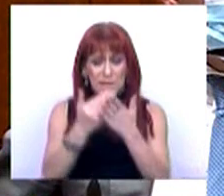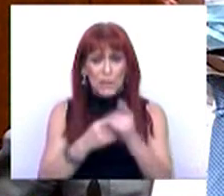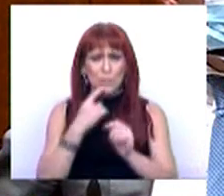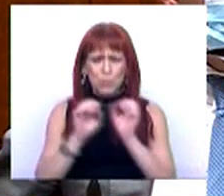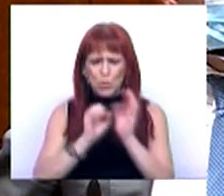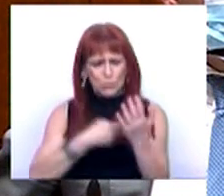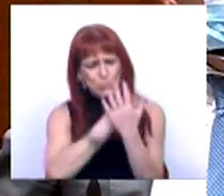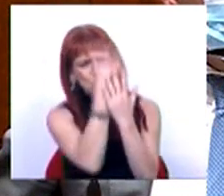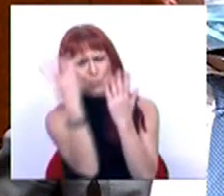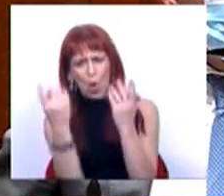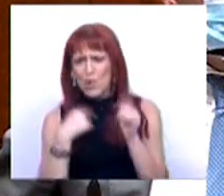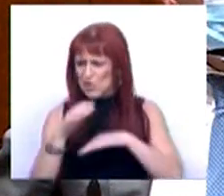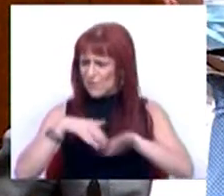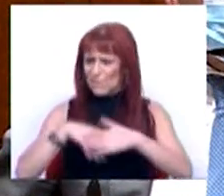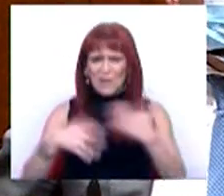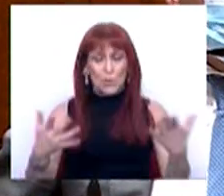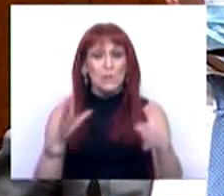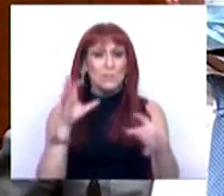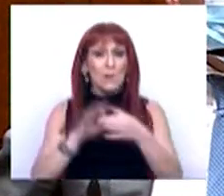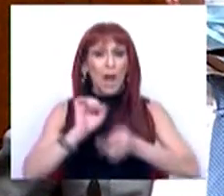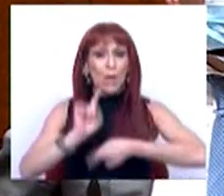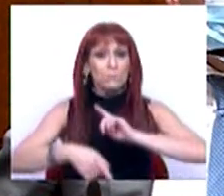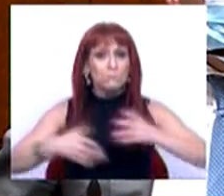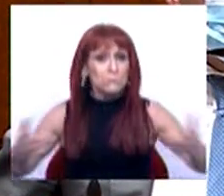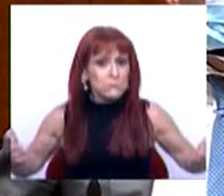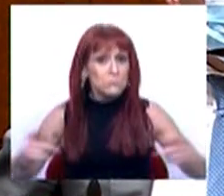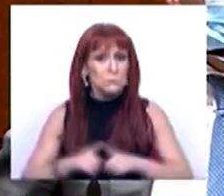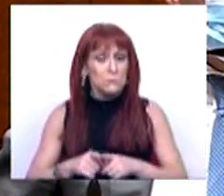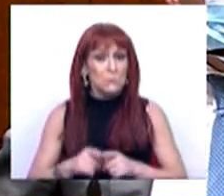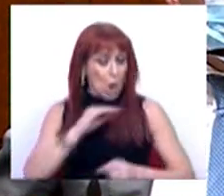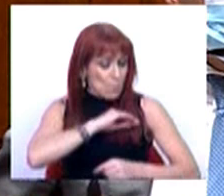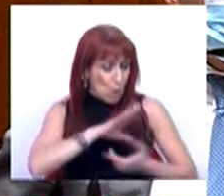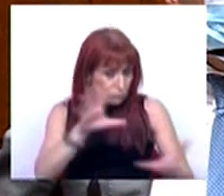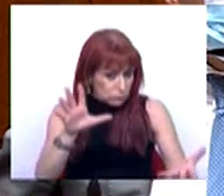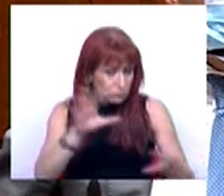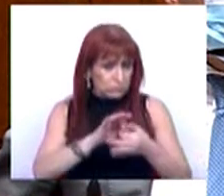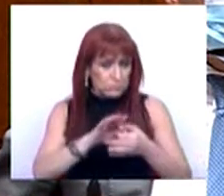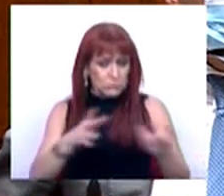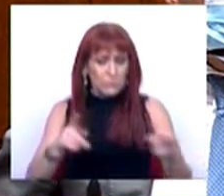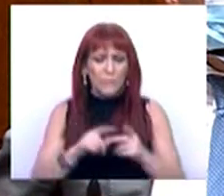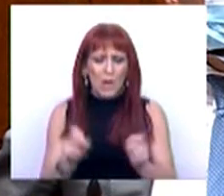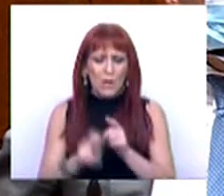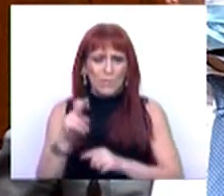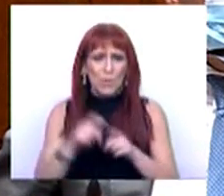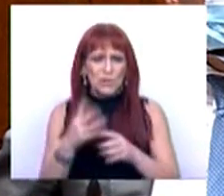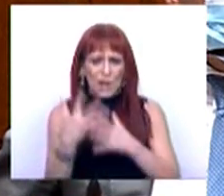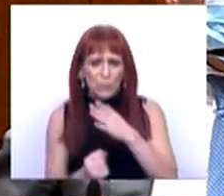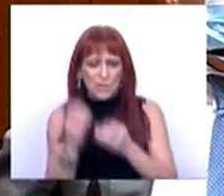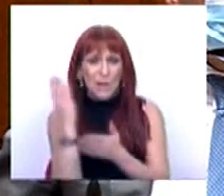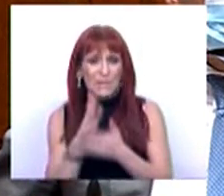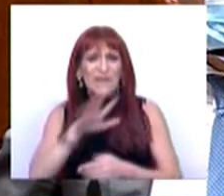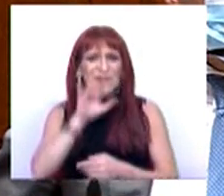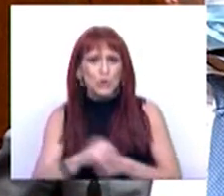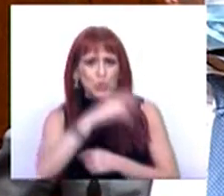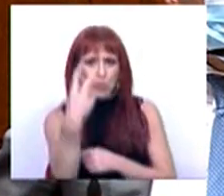muito vasto que estamos a tomar, quer relativamente aos rendimentos, no aumento da dedução a partir do segundo